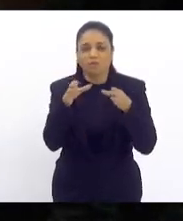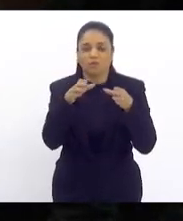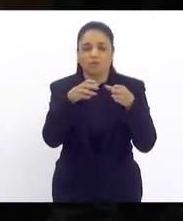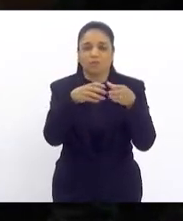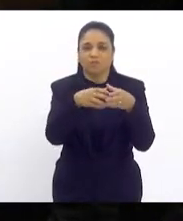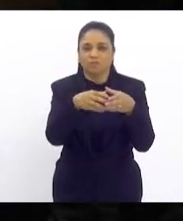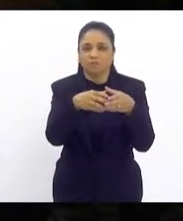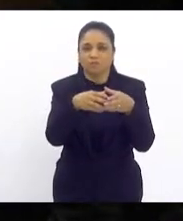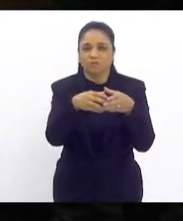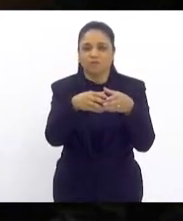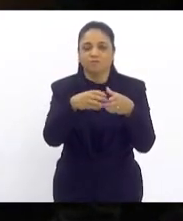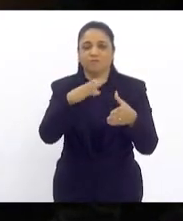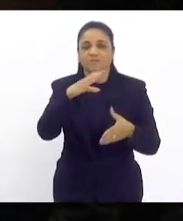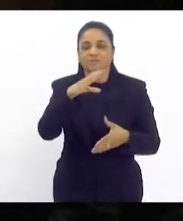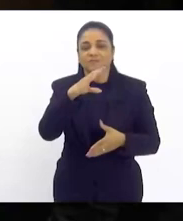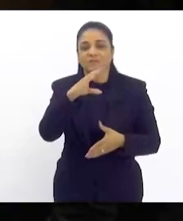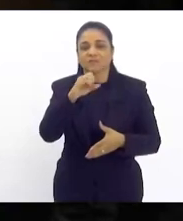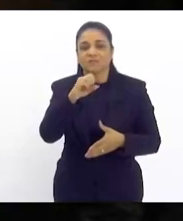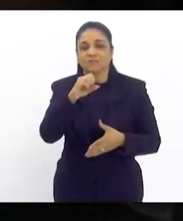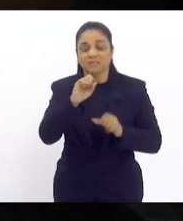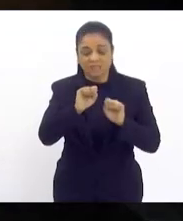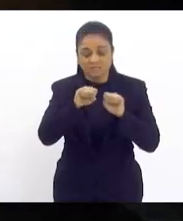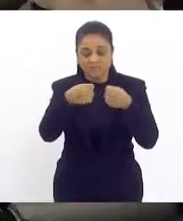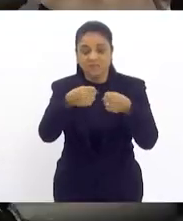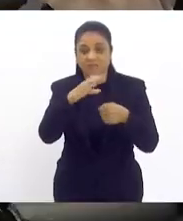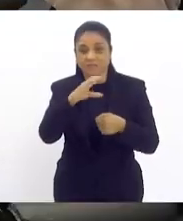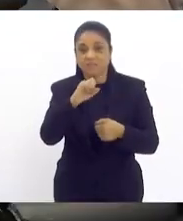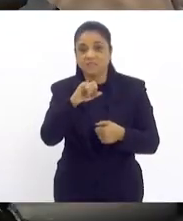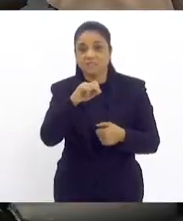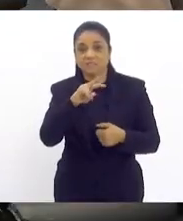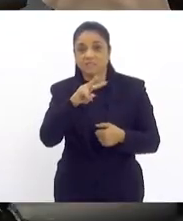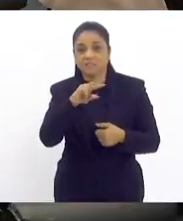Defesa Civil desta Casa. Muito obrigado, deputado Antônio Paula.